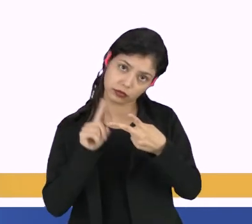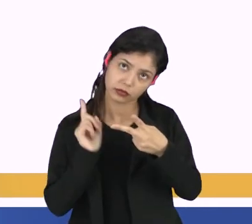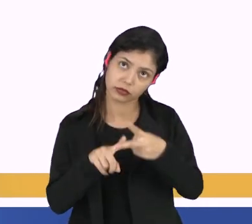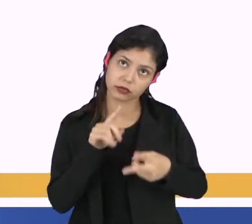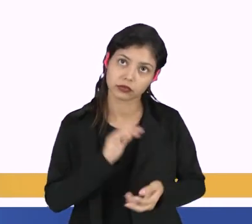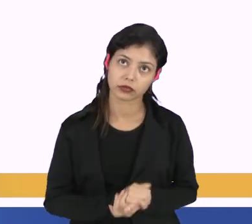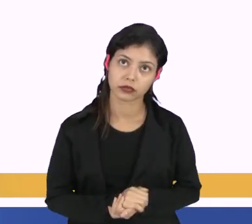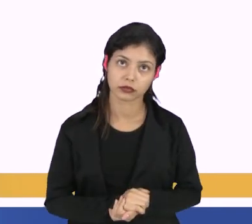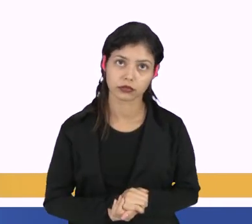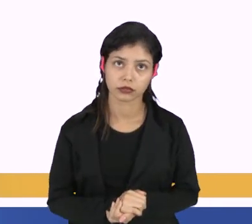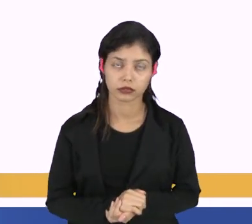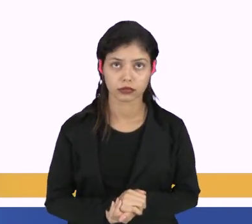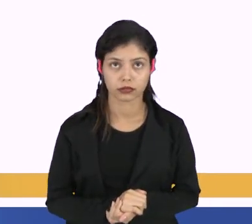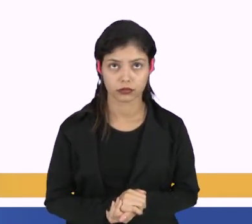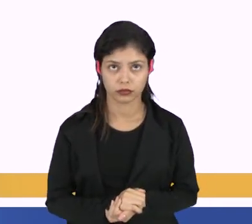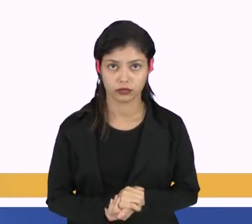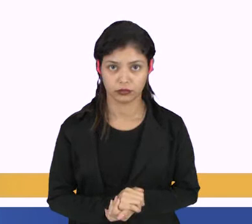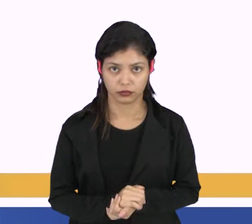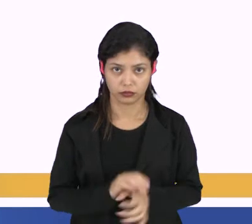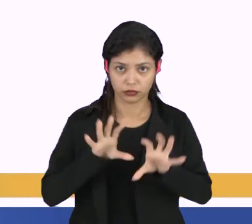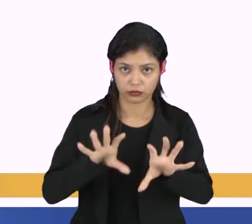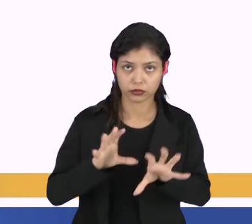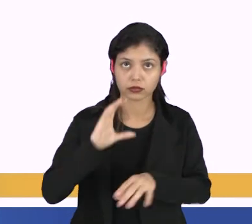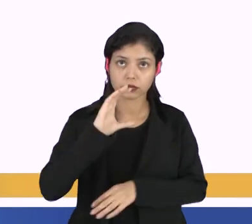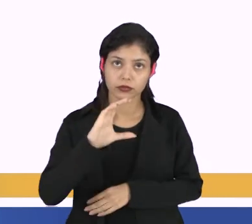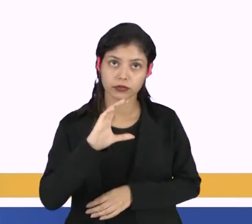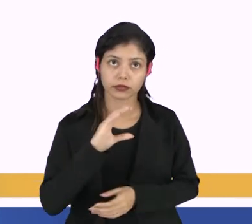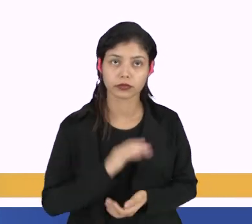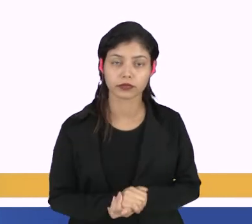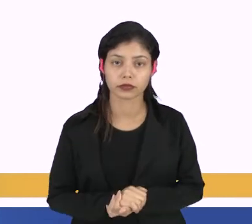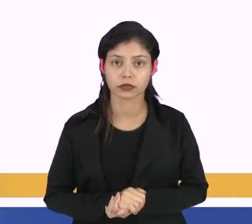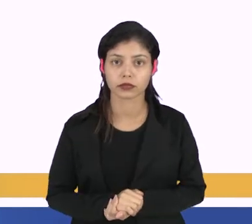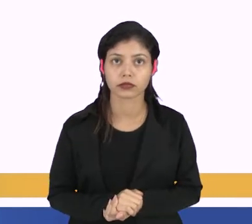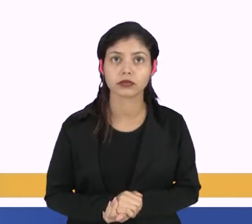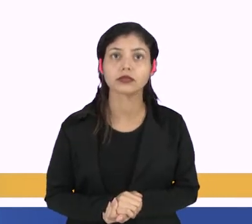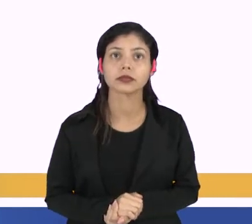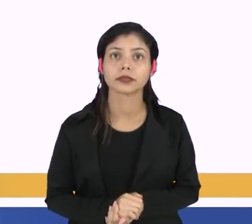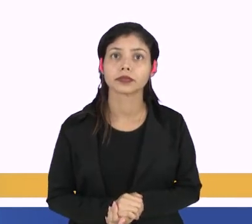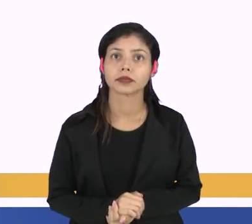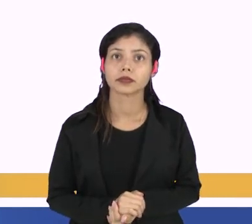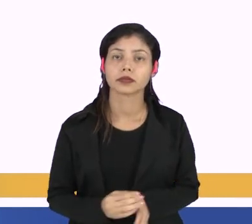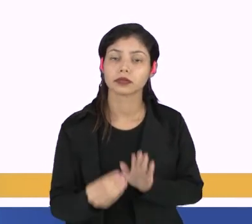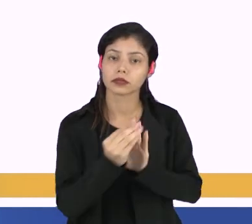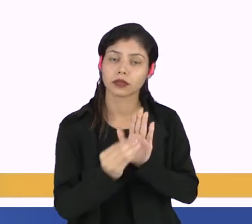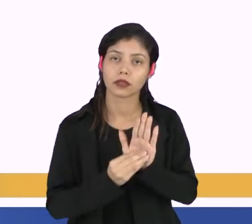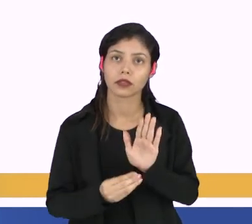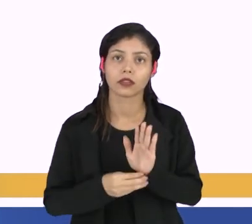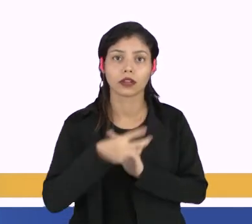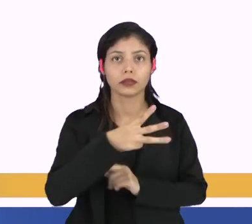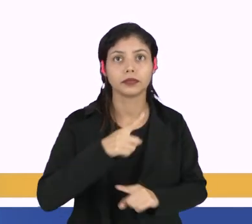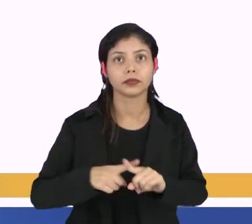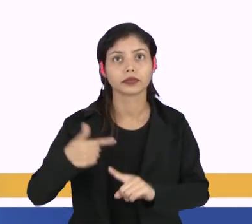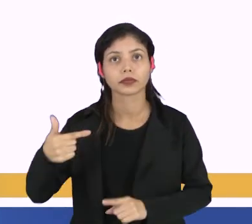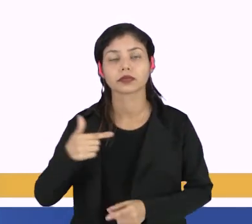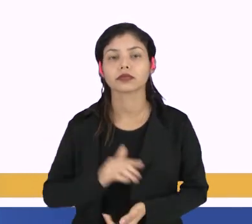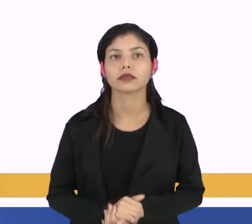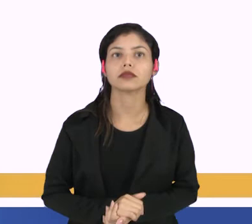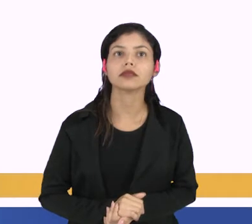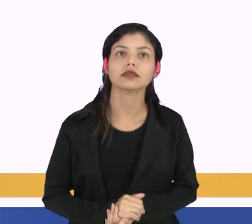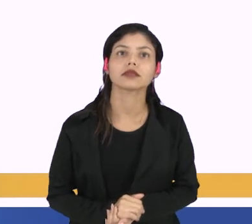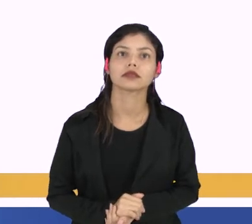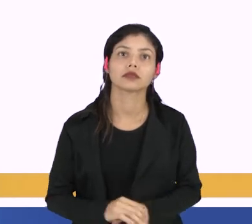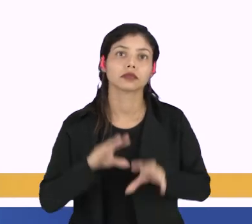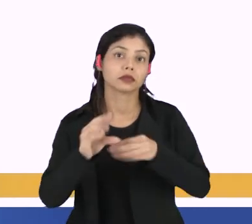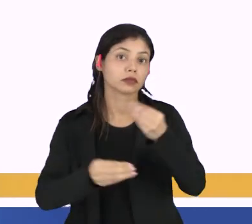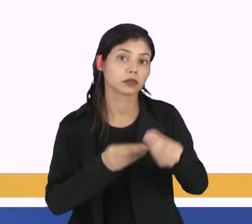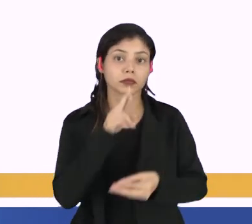de linha da segunda, isto é, o C, né? Então será uma matriz de ordem 3 por 2. Por isso, nós